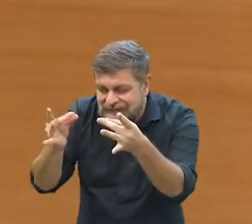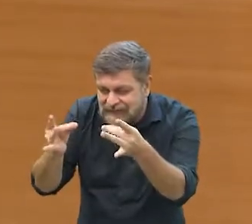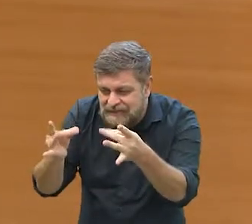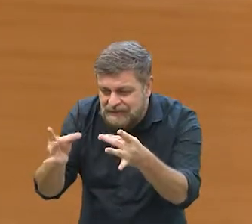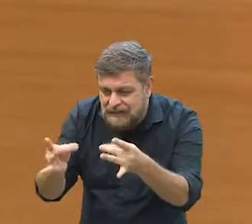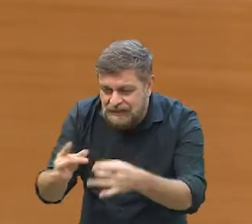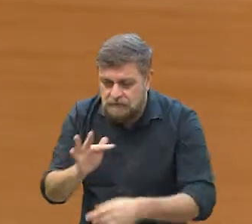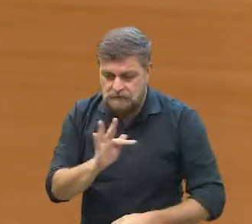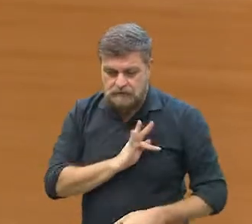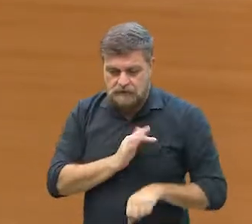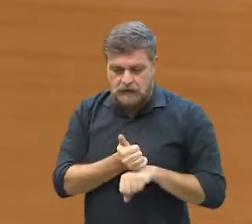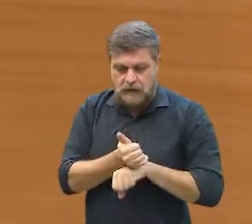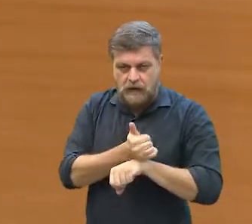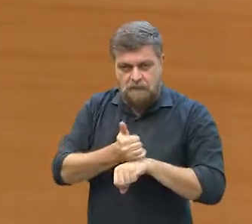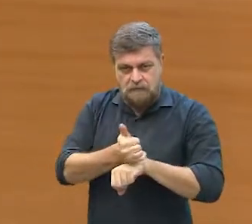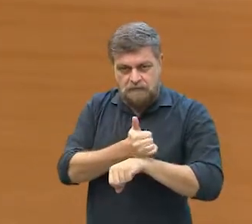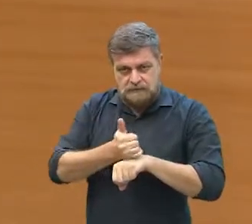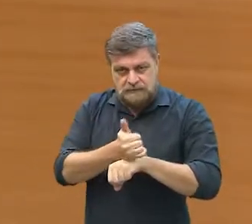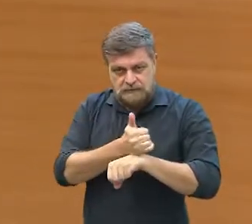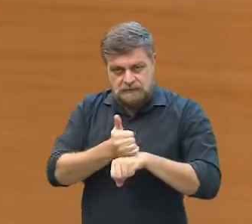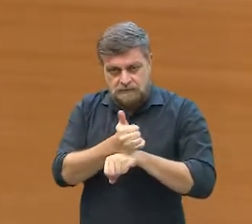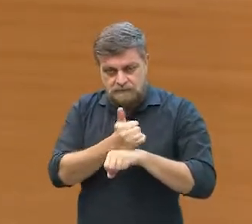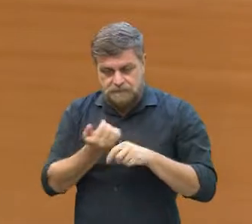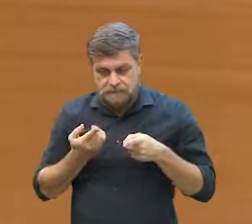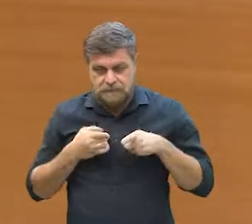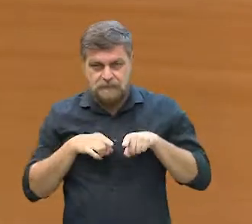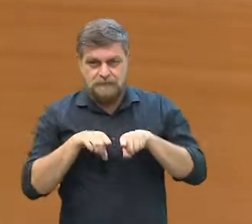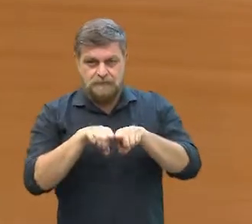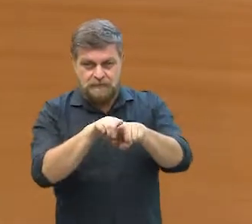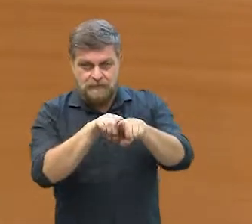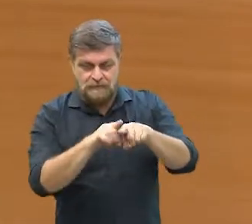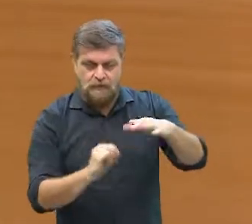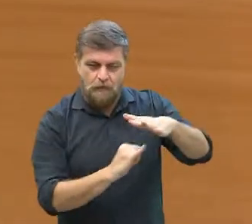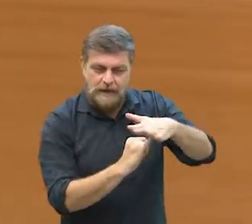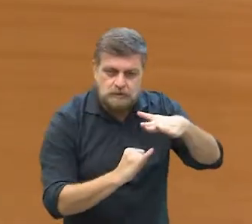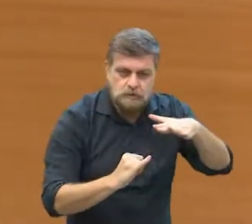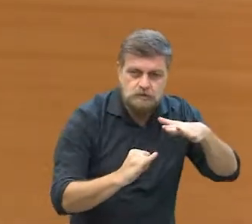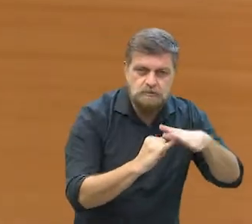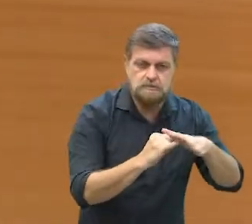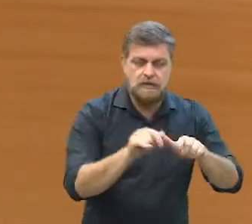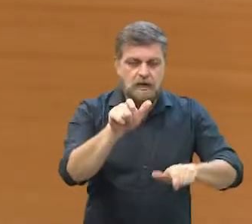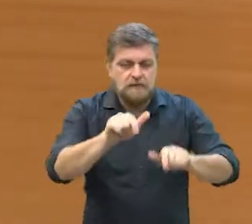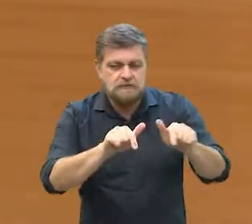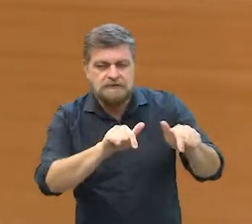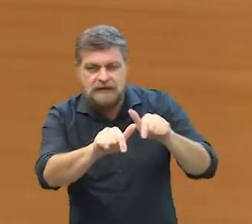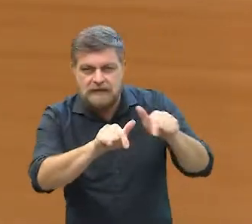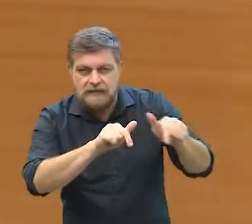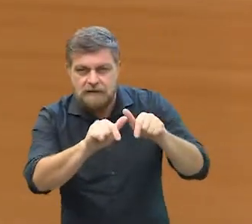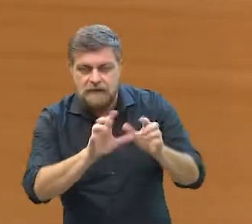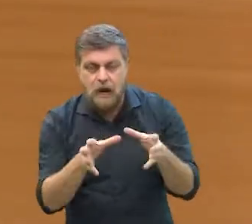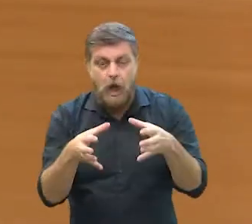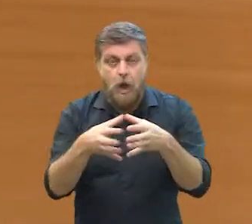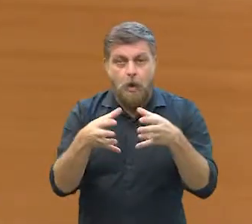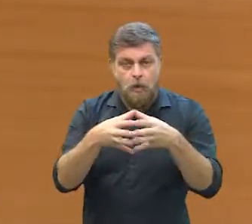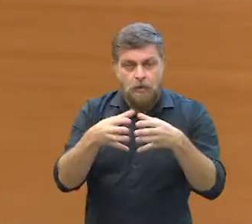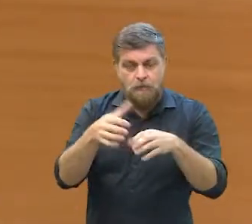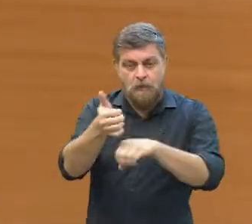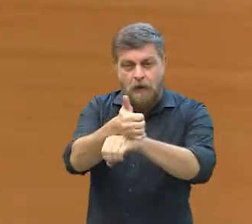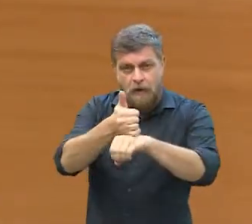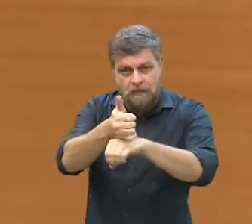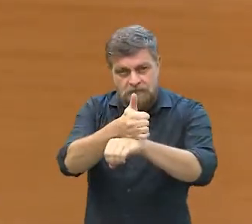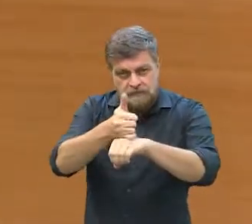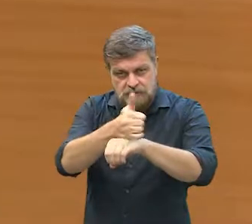técnico, em conjunto com as entidades, os trabalhadores, a equipe que está